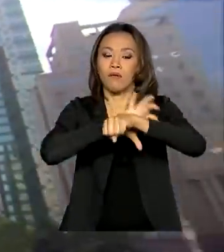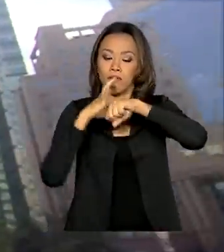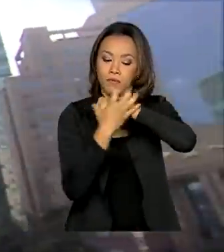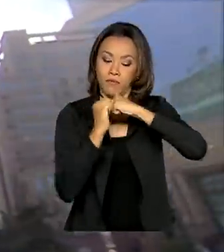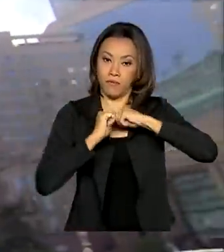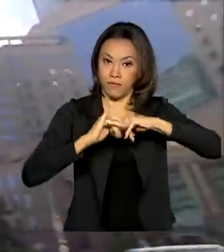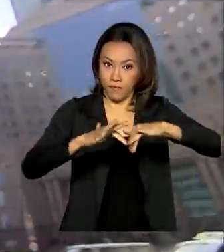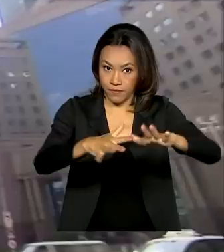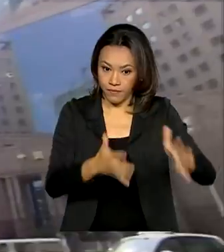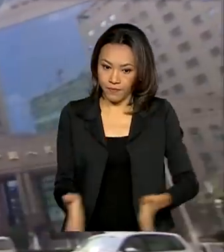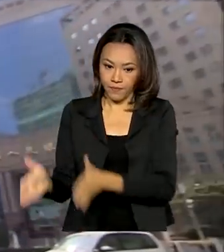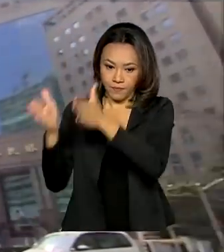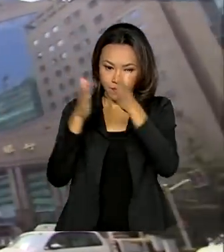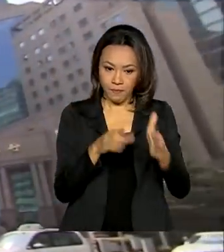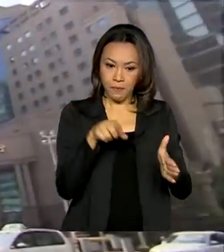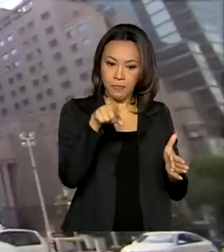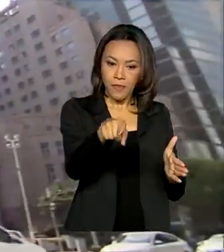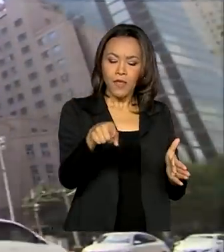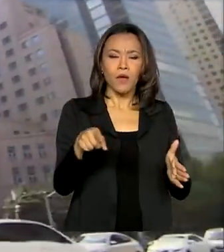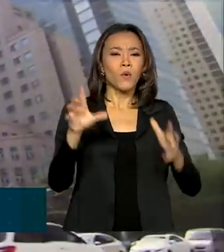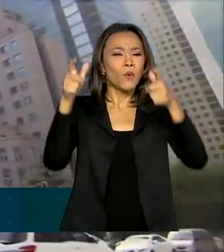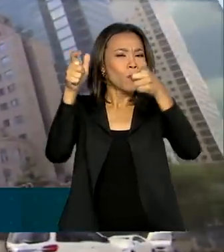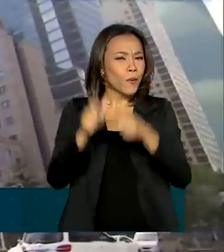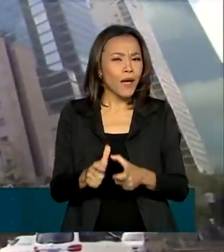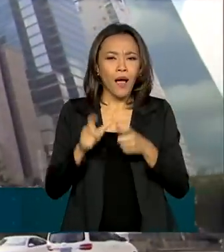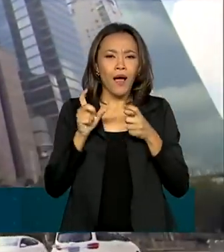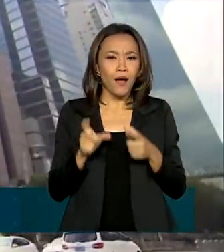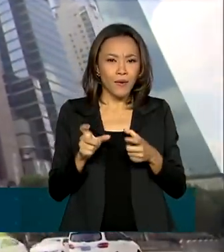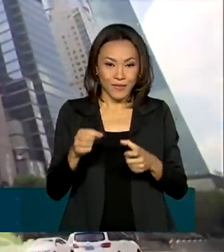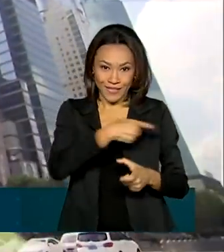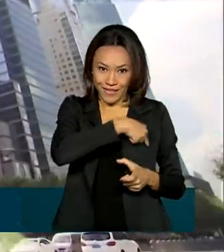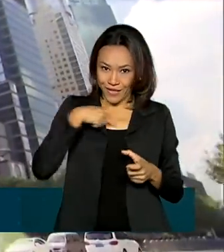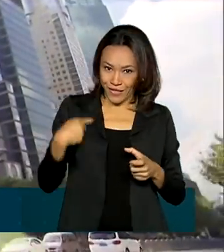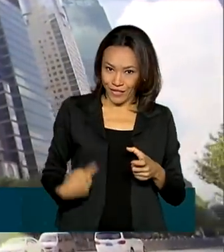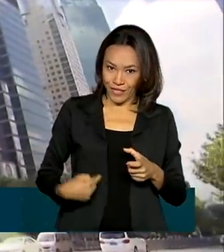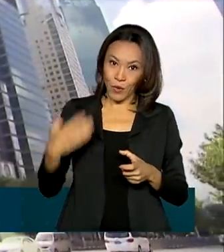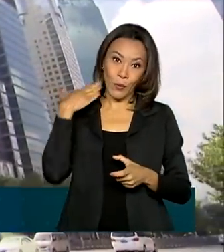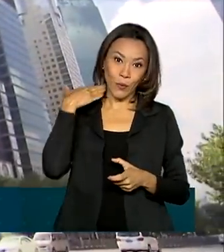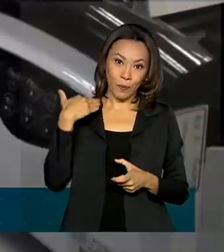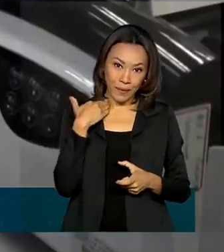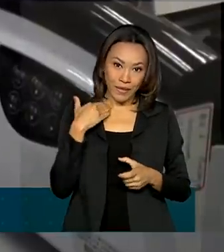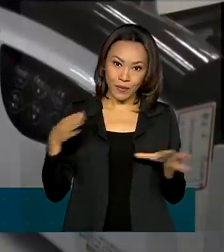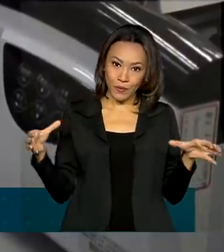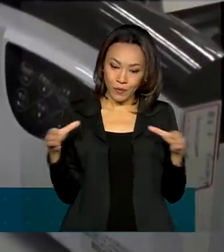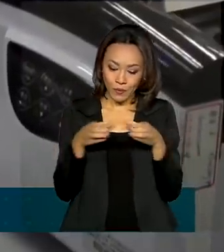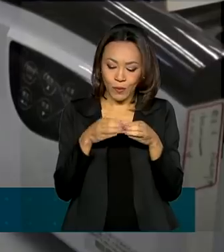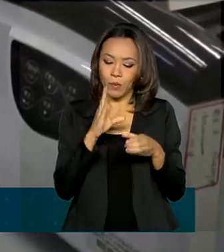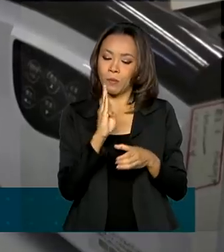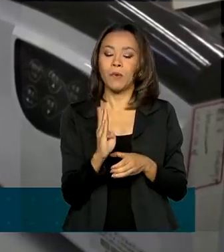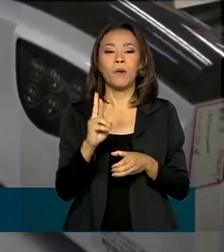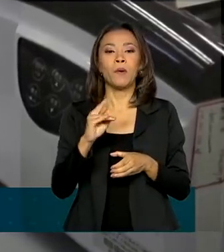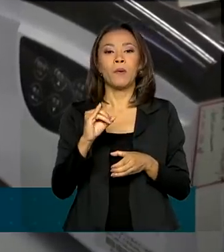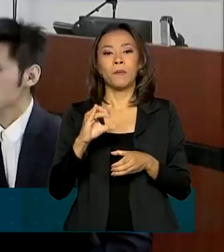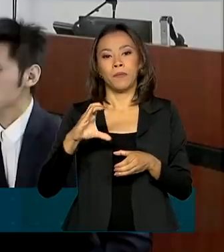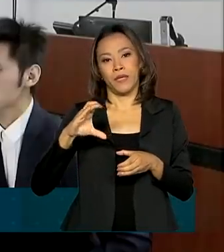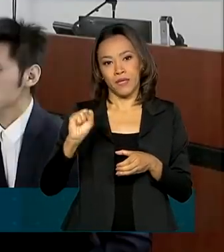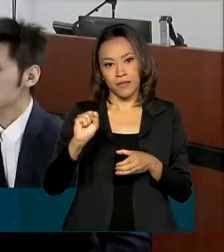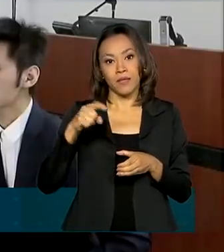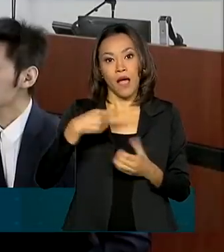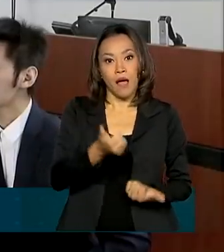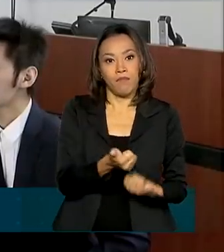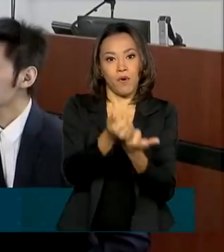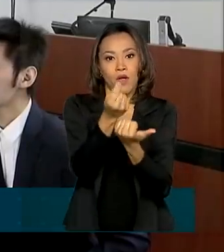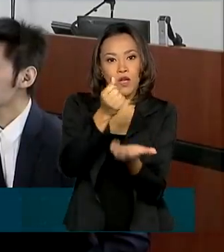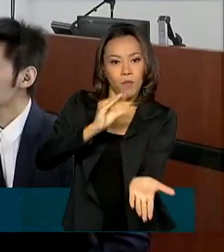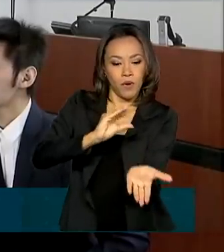Com sede em Xangai, na China, o novo Banco de Desenvolvimento, conhecido como Banco dos BRICS, financia projetos para ajudar